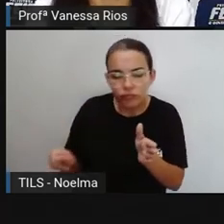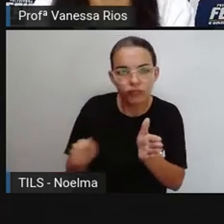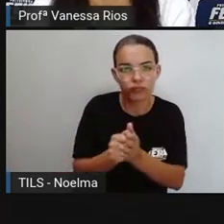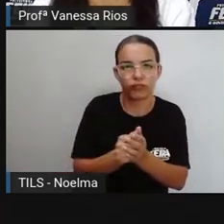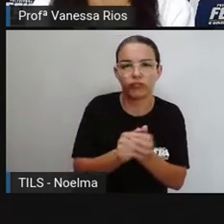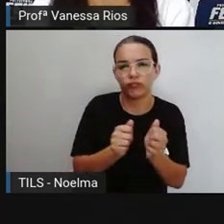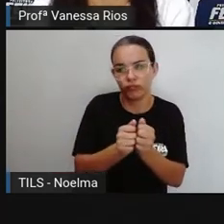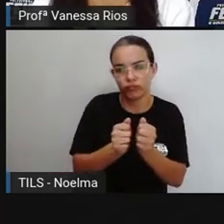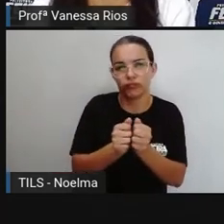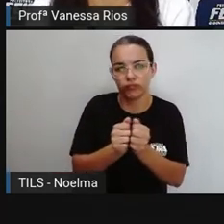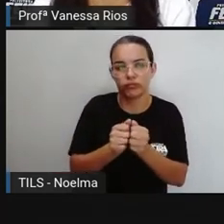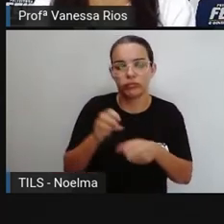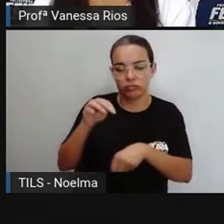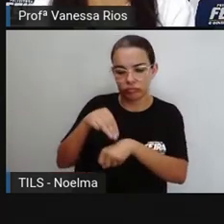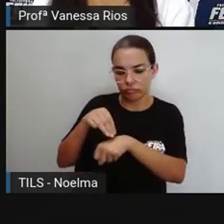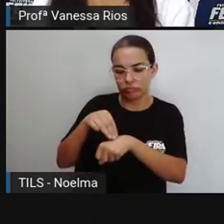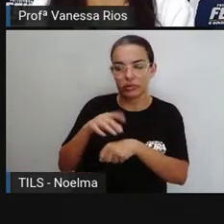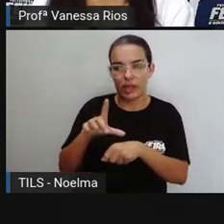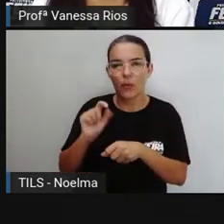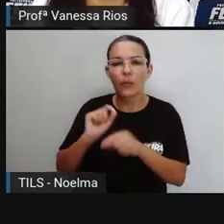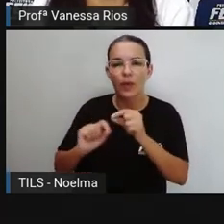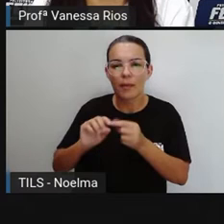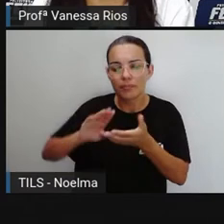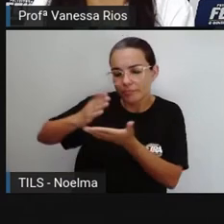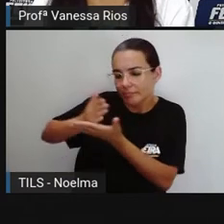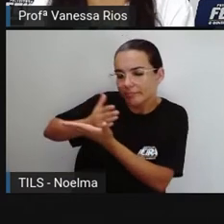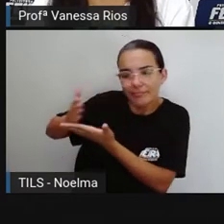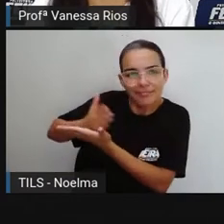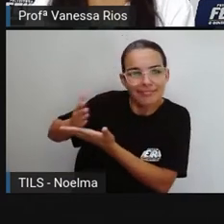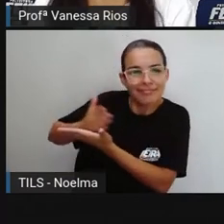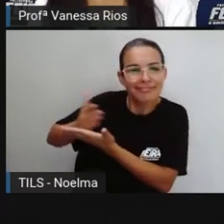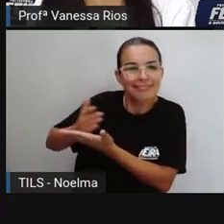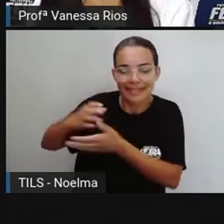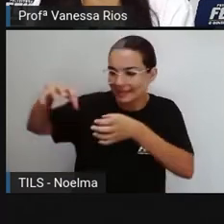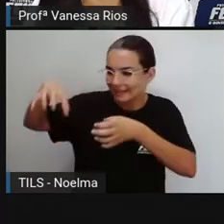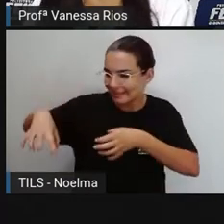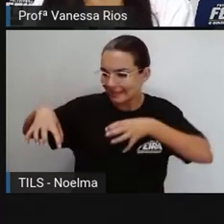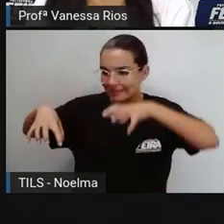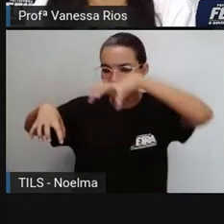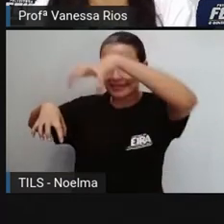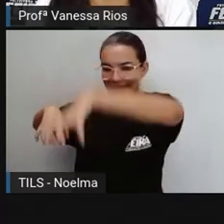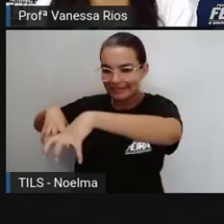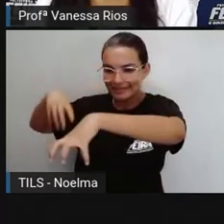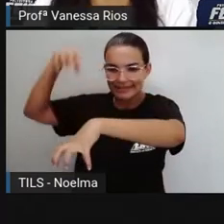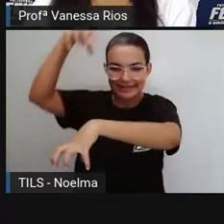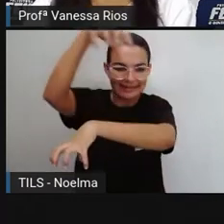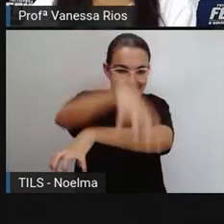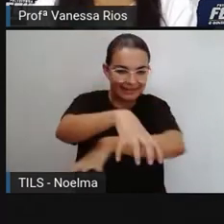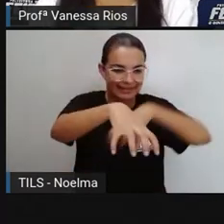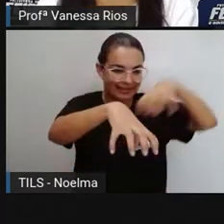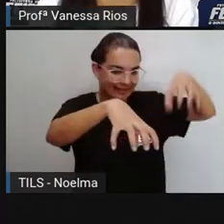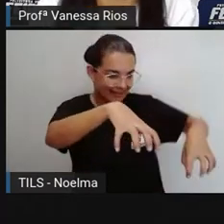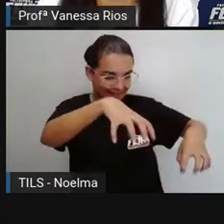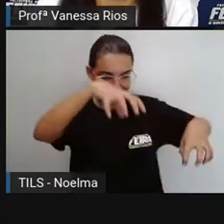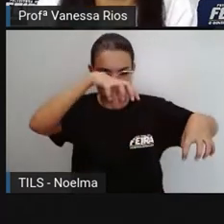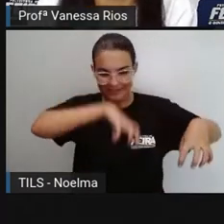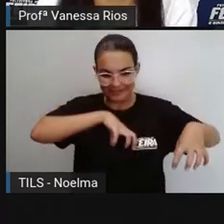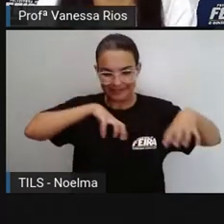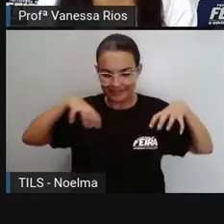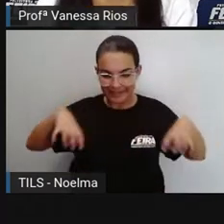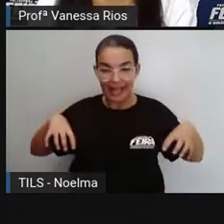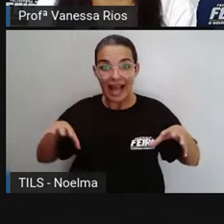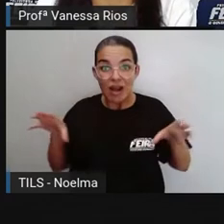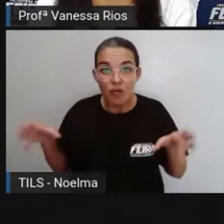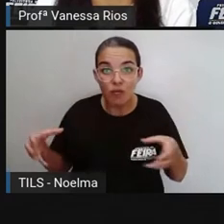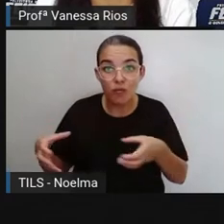bairros são pedaços de terra, são extensões que vão compondo, que vão formando aí